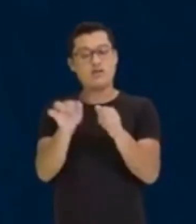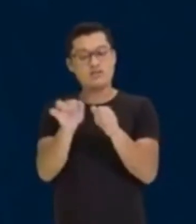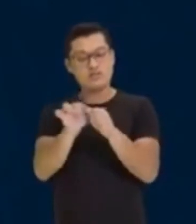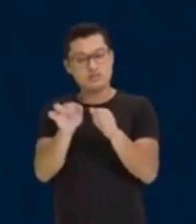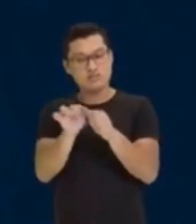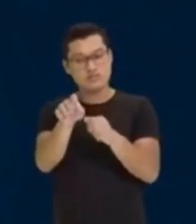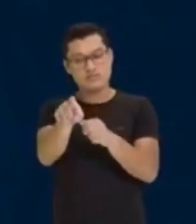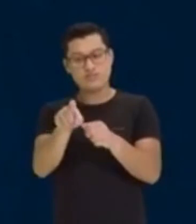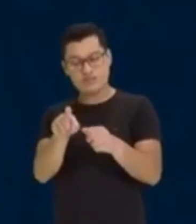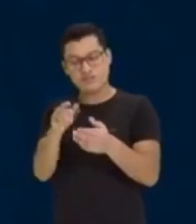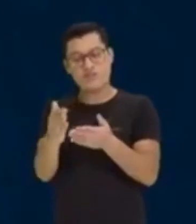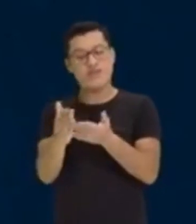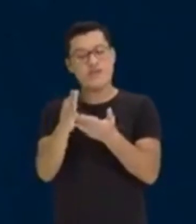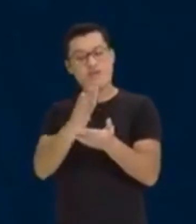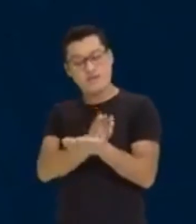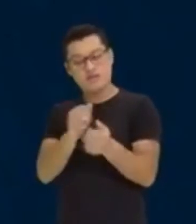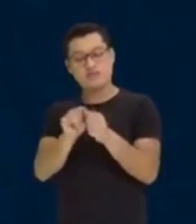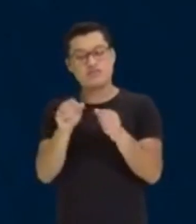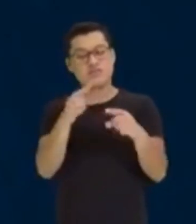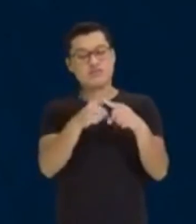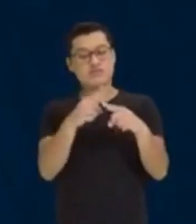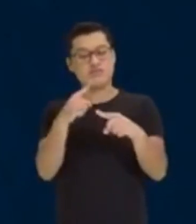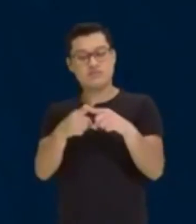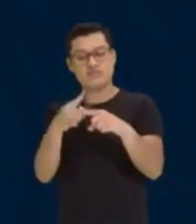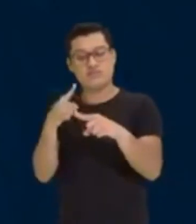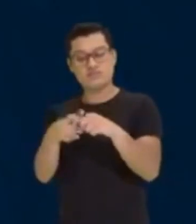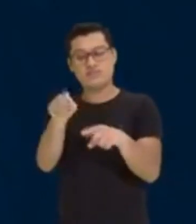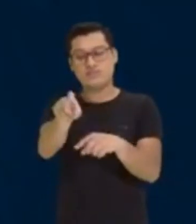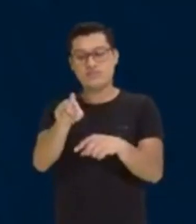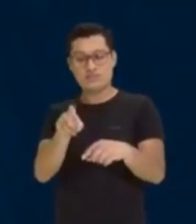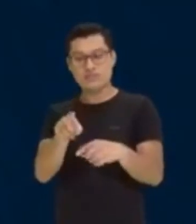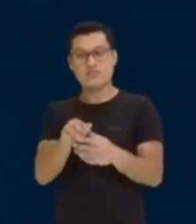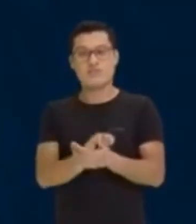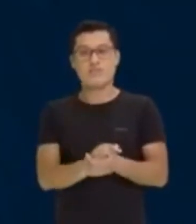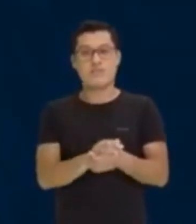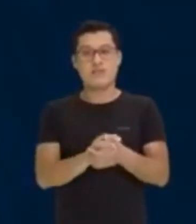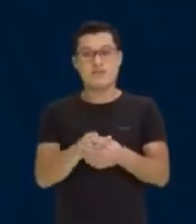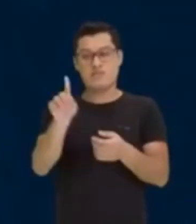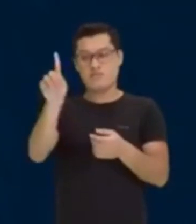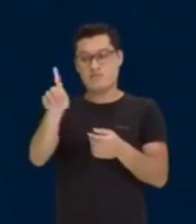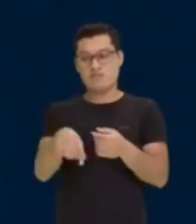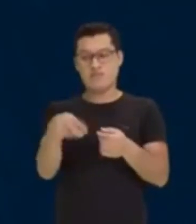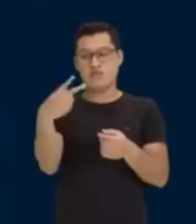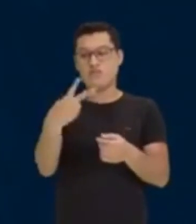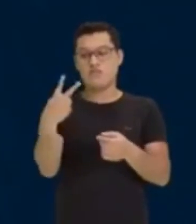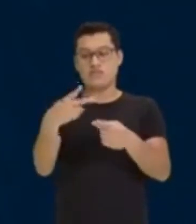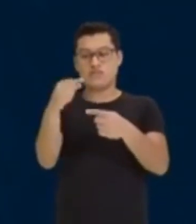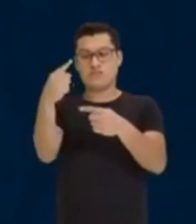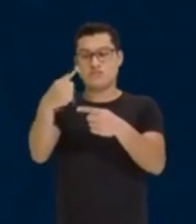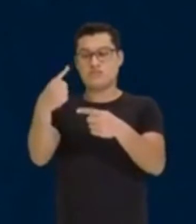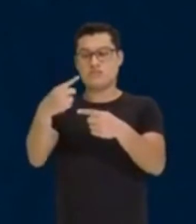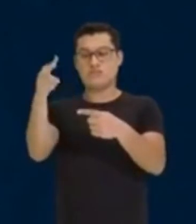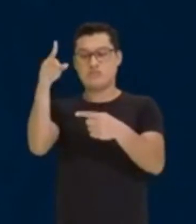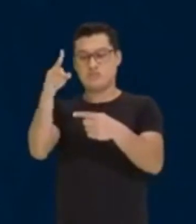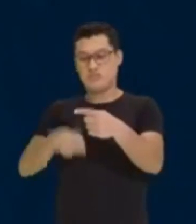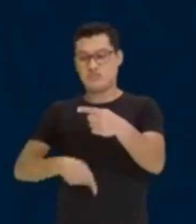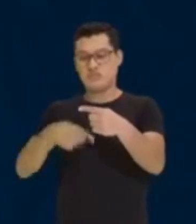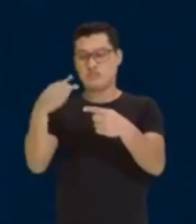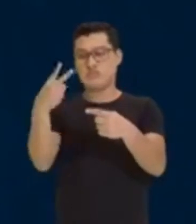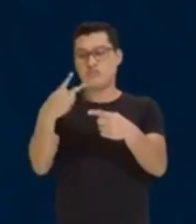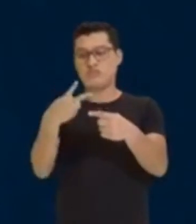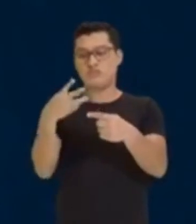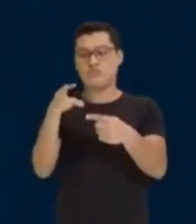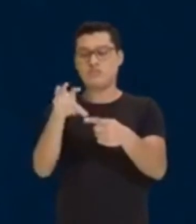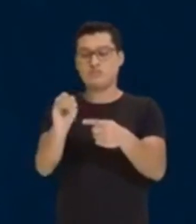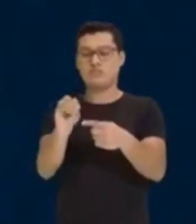x, antes de fazer a multiplicação em forma de x, corta zero com zero. Tá? Olha só. Tu vai ter aqui, então,